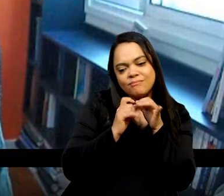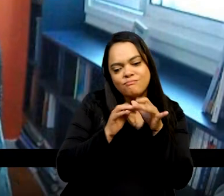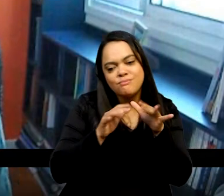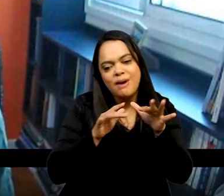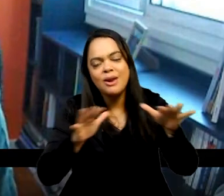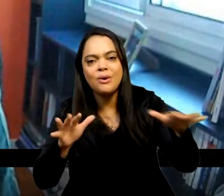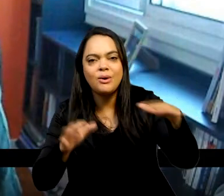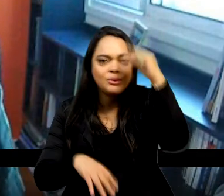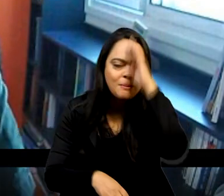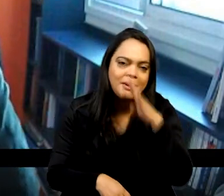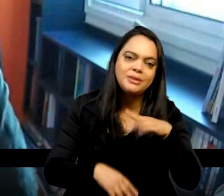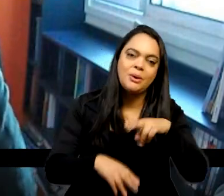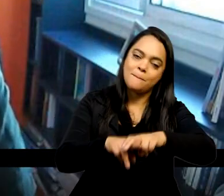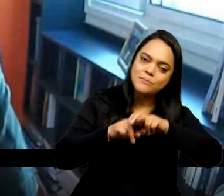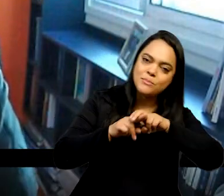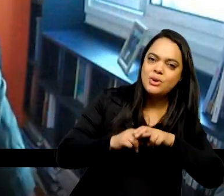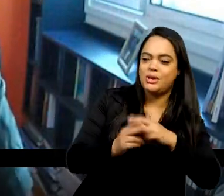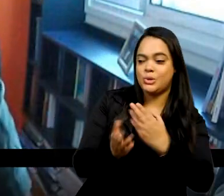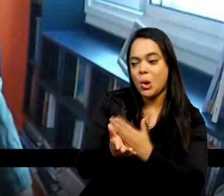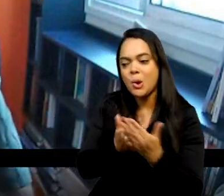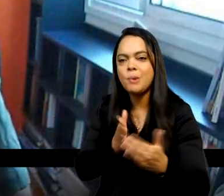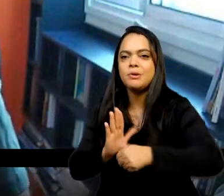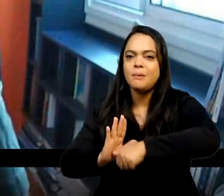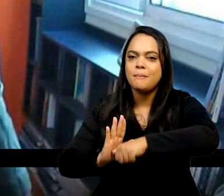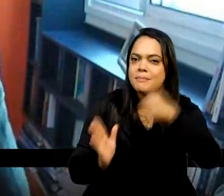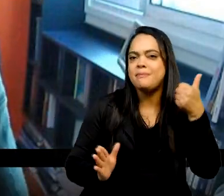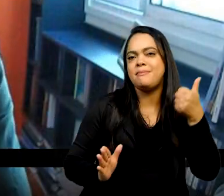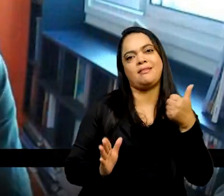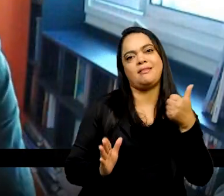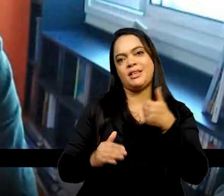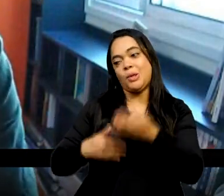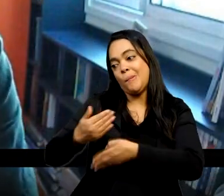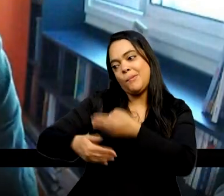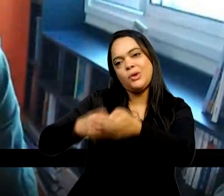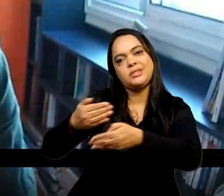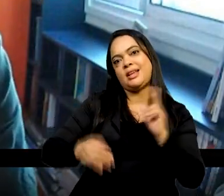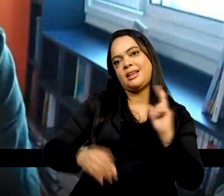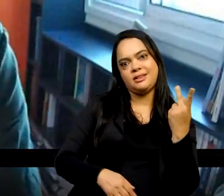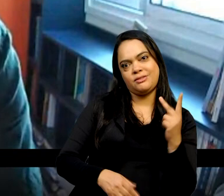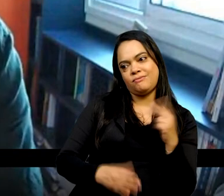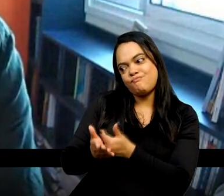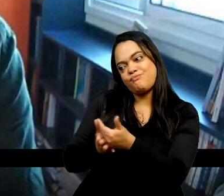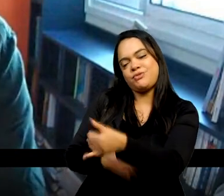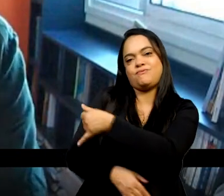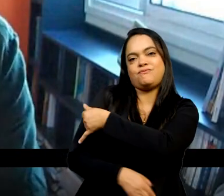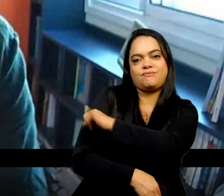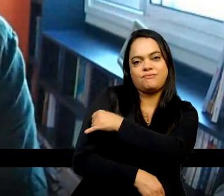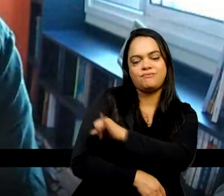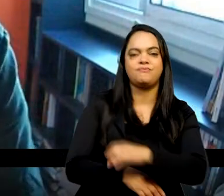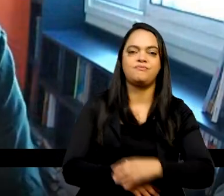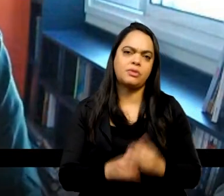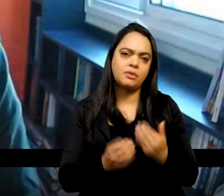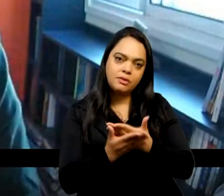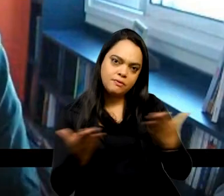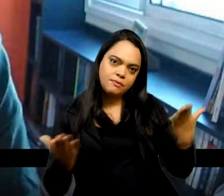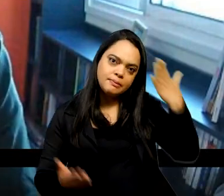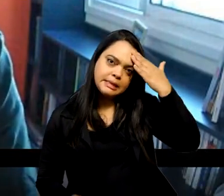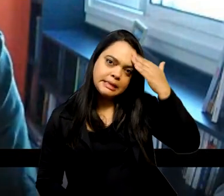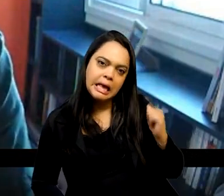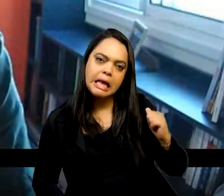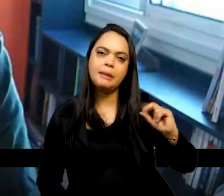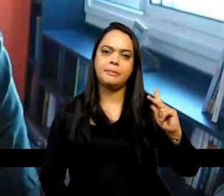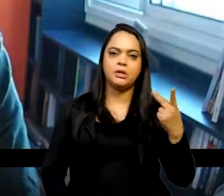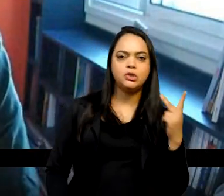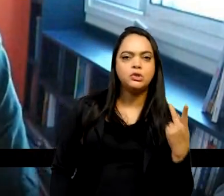em termos de protagonismo, protagonismo no próprio processo histórico. Como vocês sabem, em historiadores que